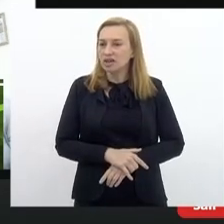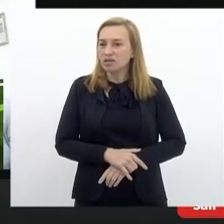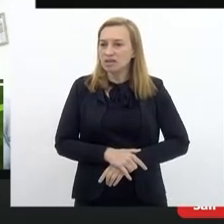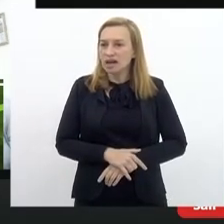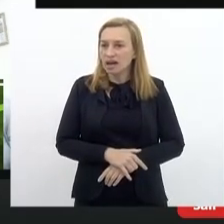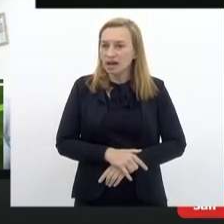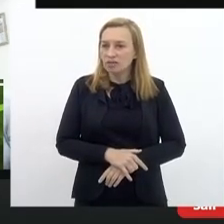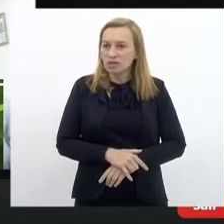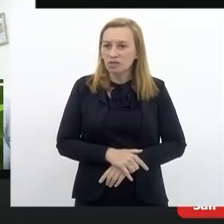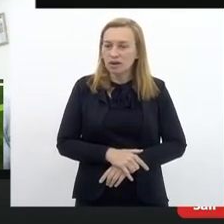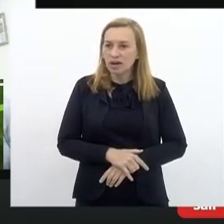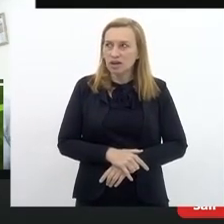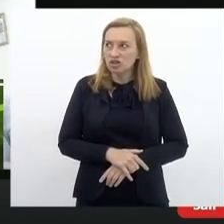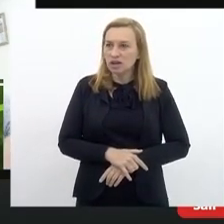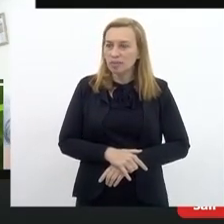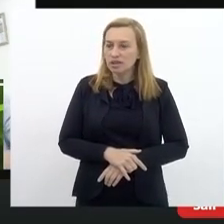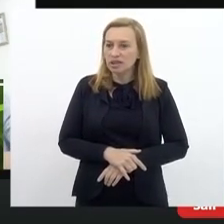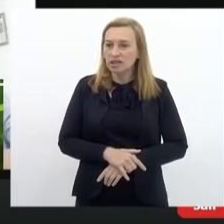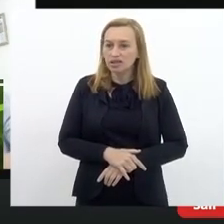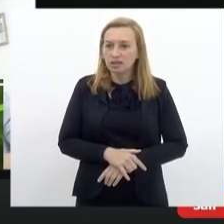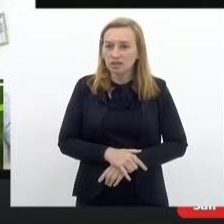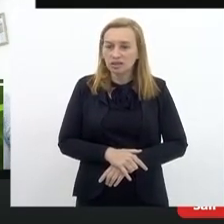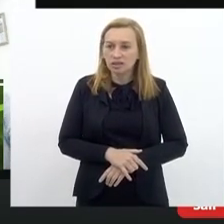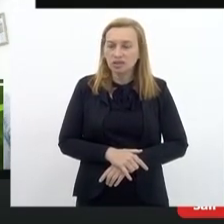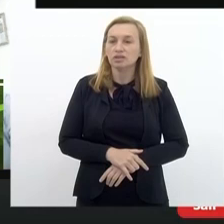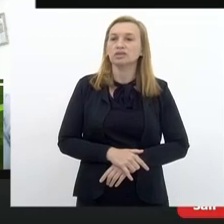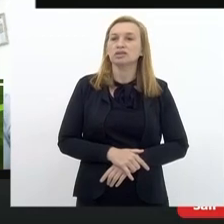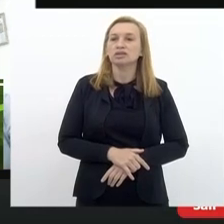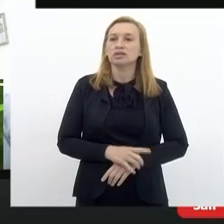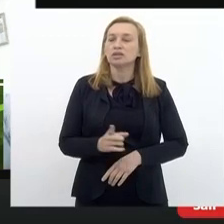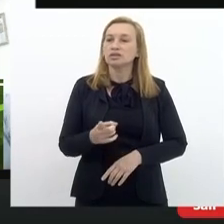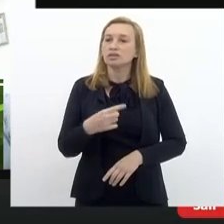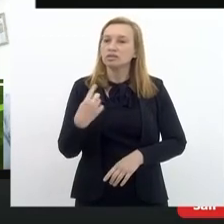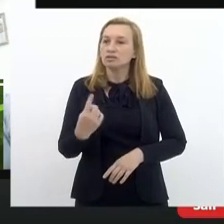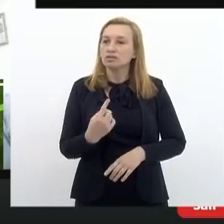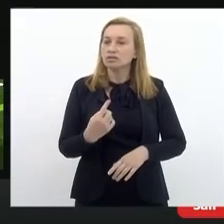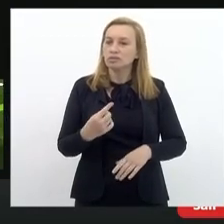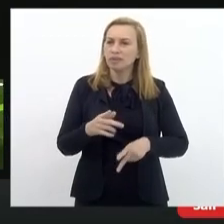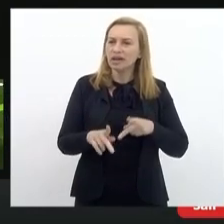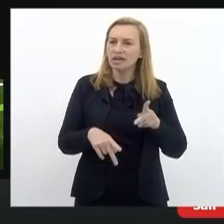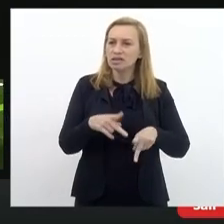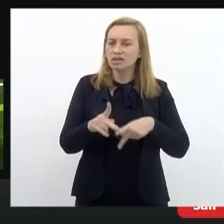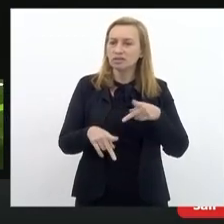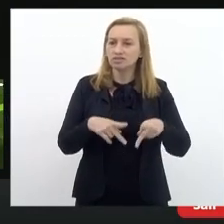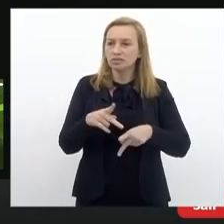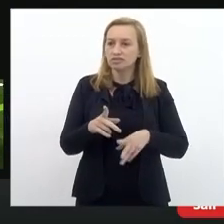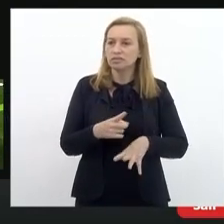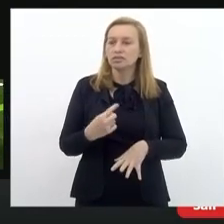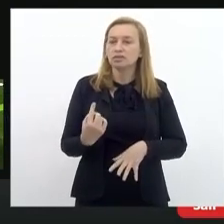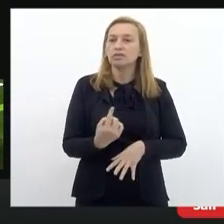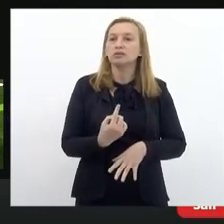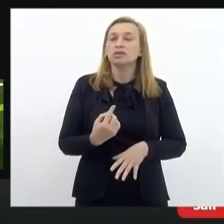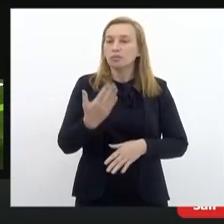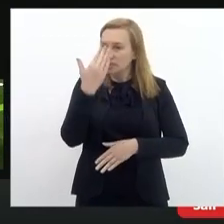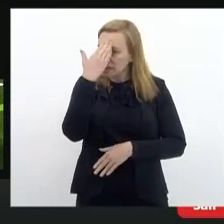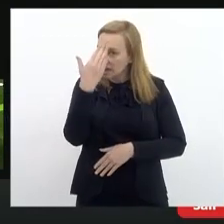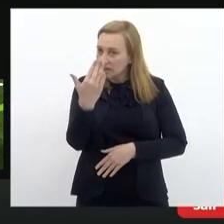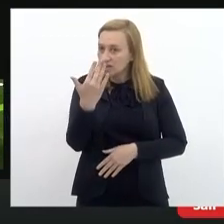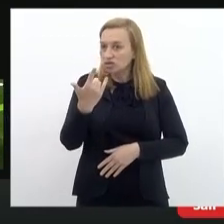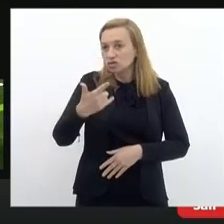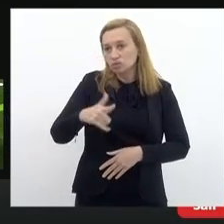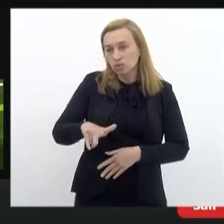condizente com as necessidades da nossa população. Então, mais uma vez, obrigada pela